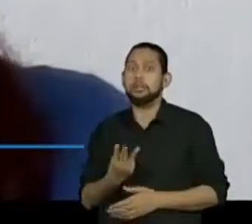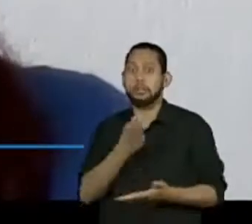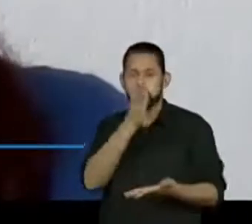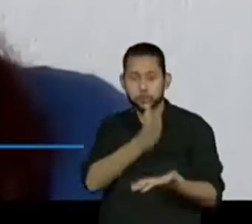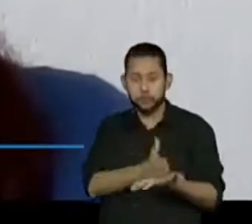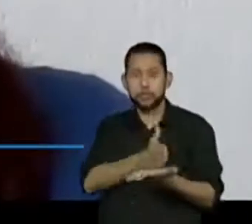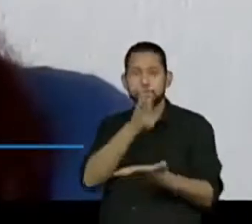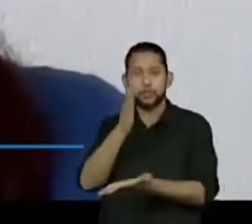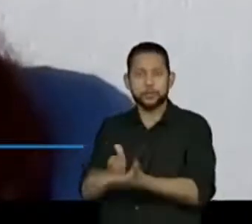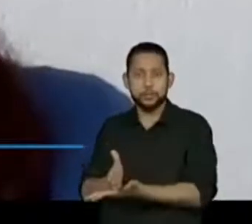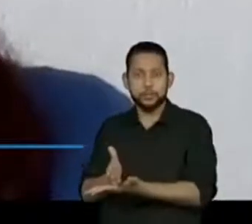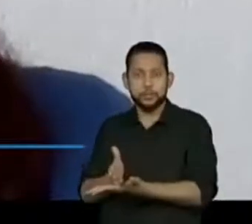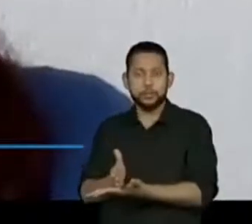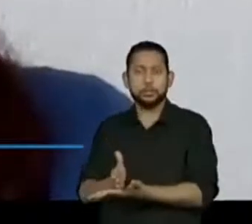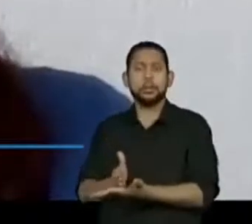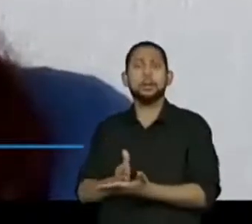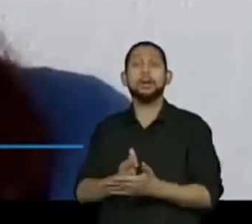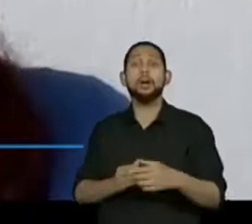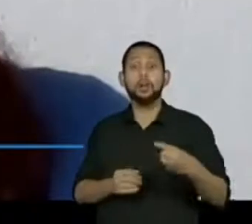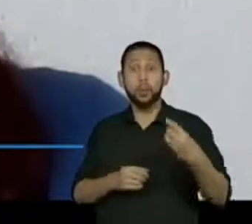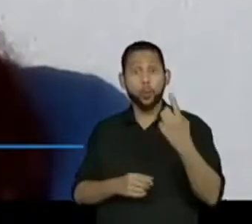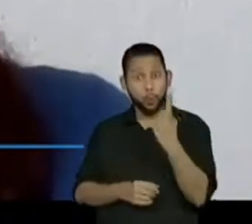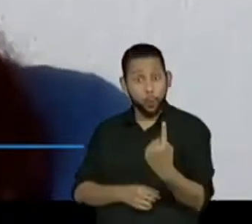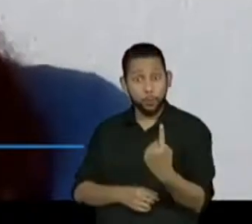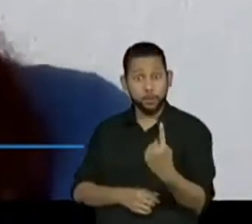Como que eu posso chamar cada parte?